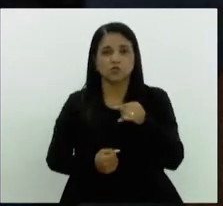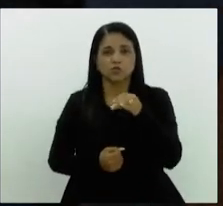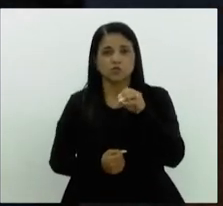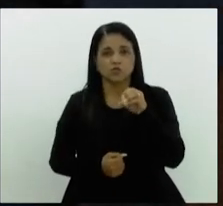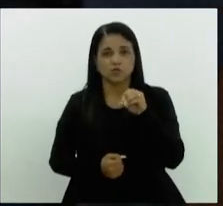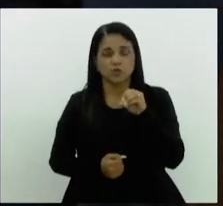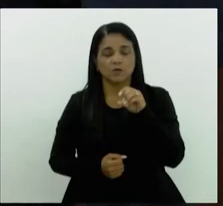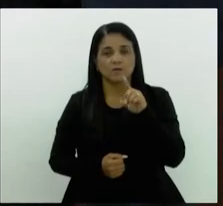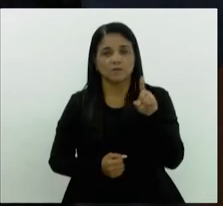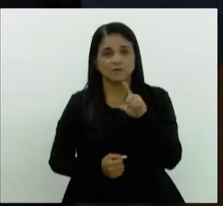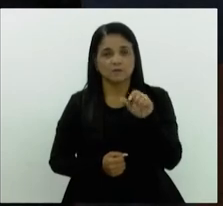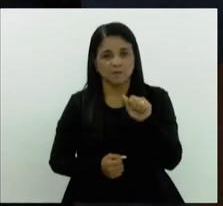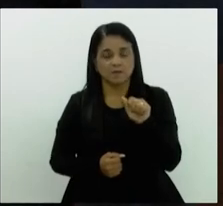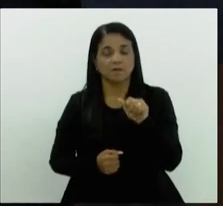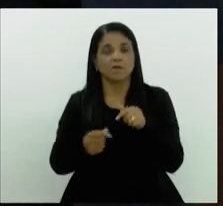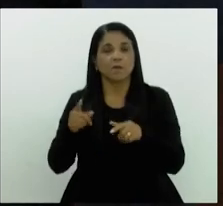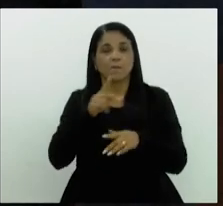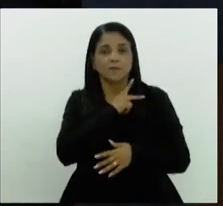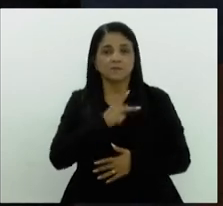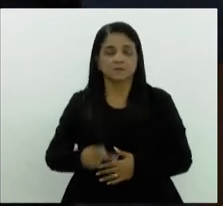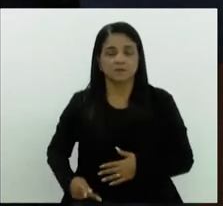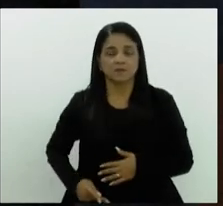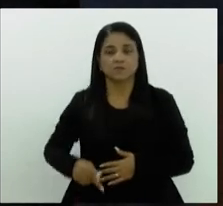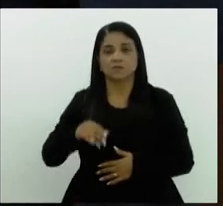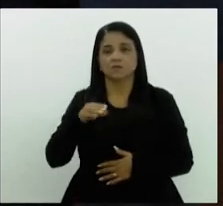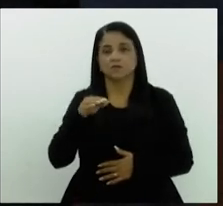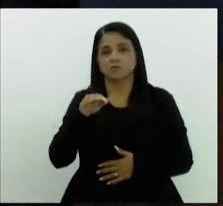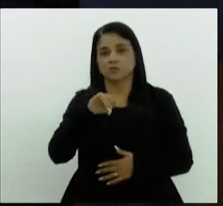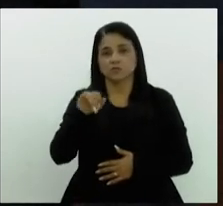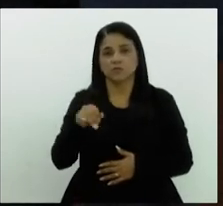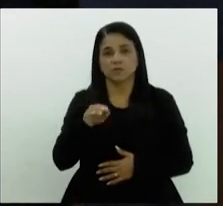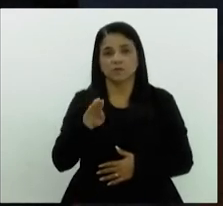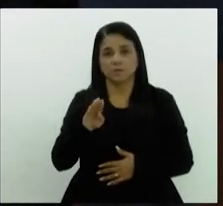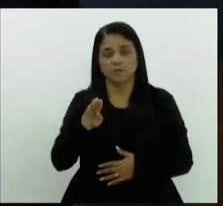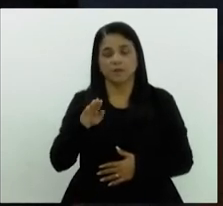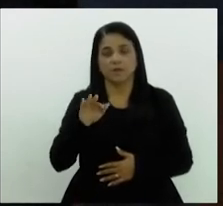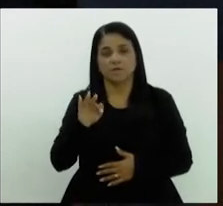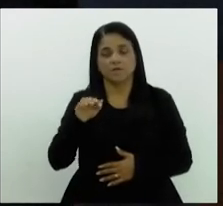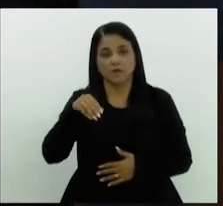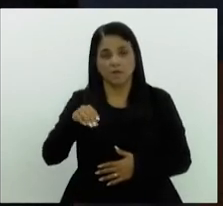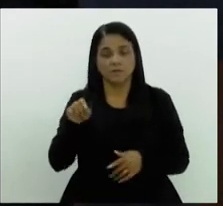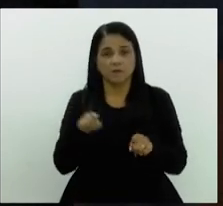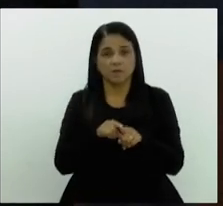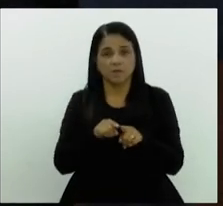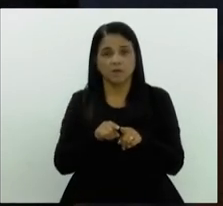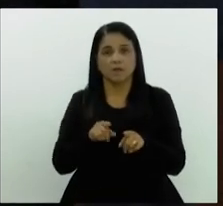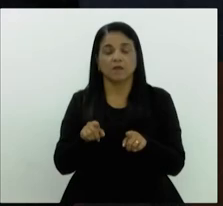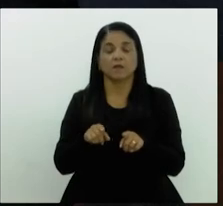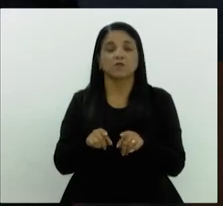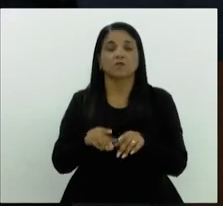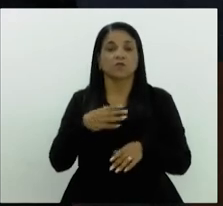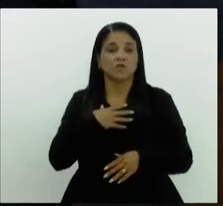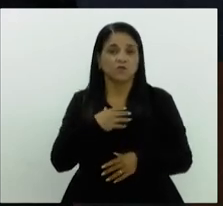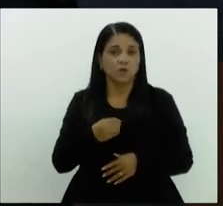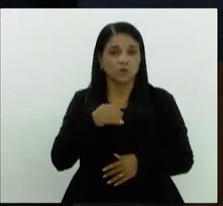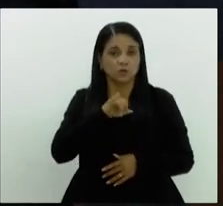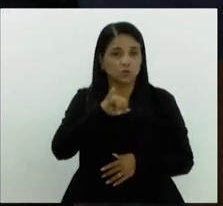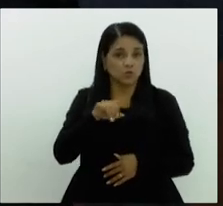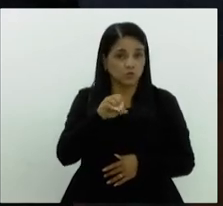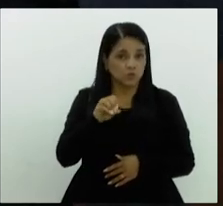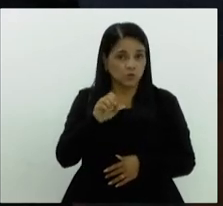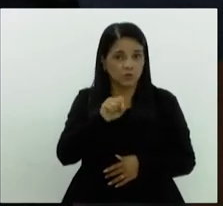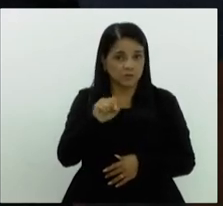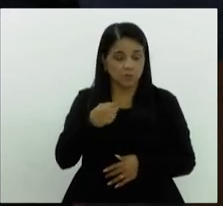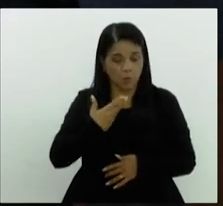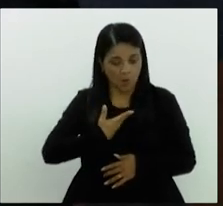que é o presidente da JBFM, para o Antônio Manuel Brito, que é o CEO, filho do Josa, meu amigo pessoal,